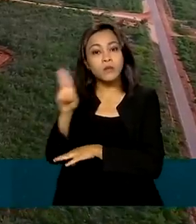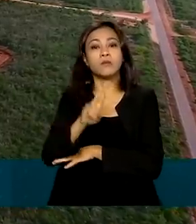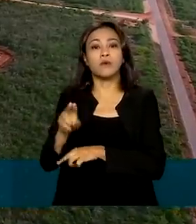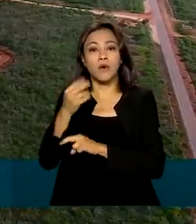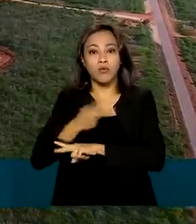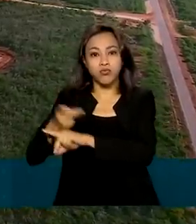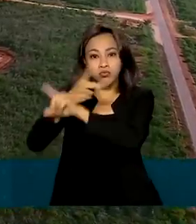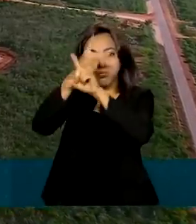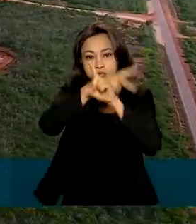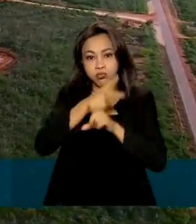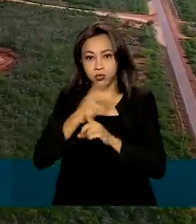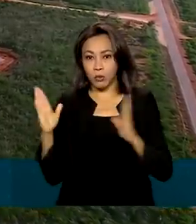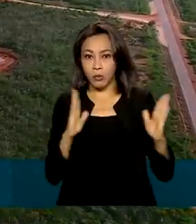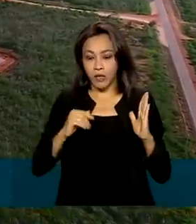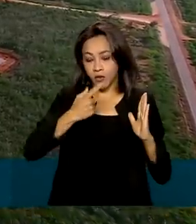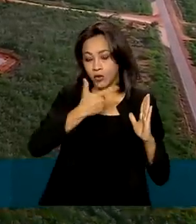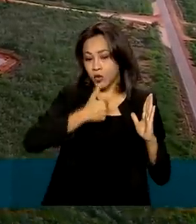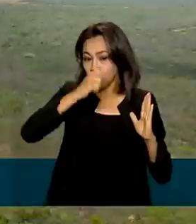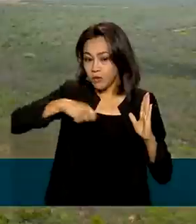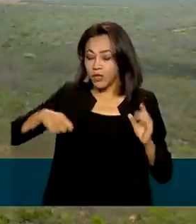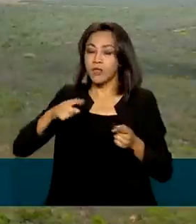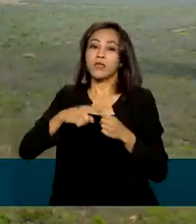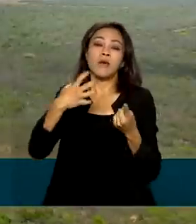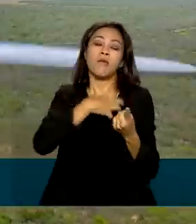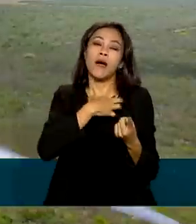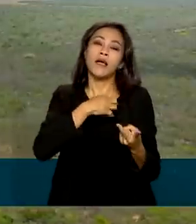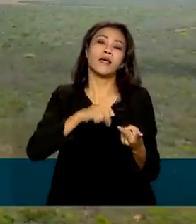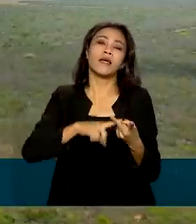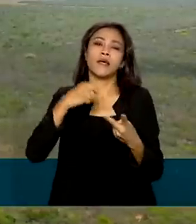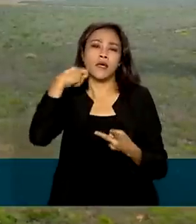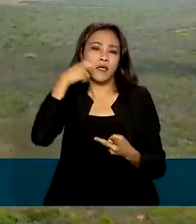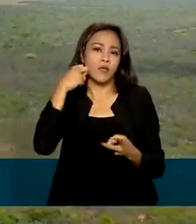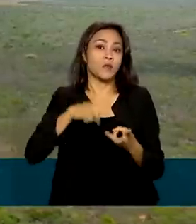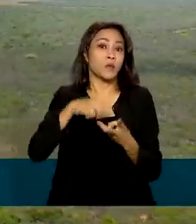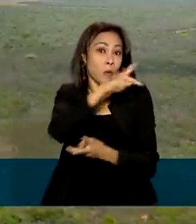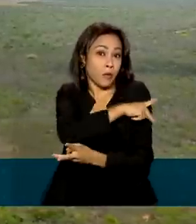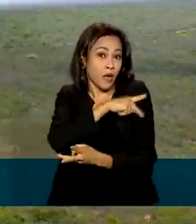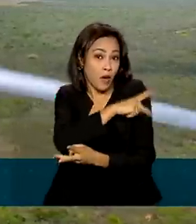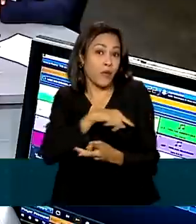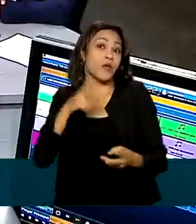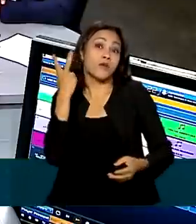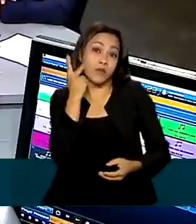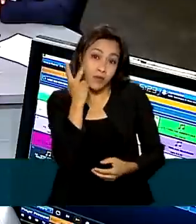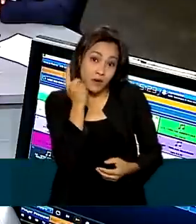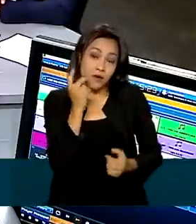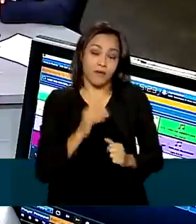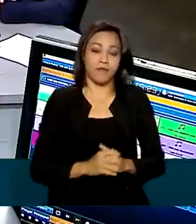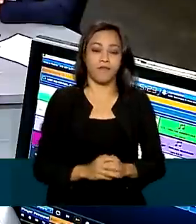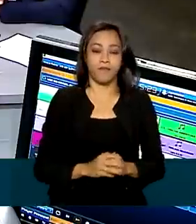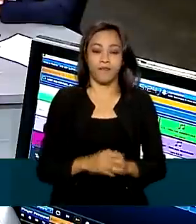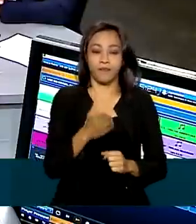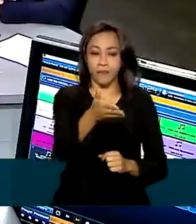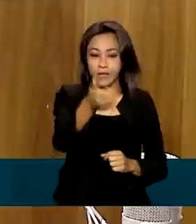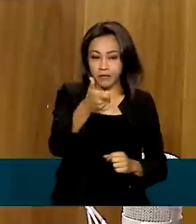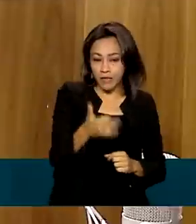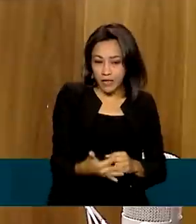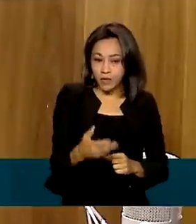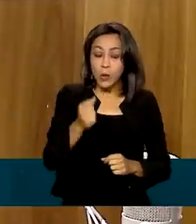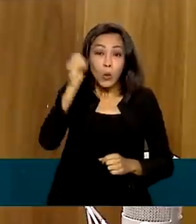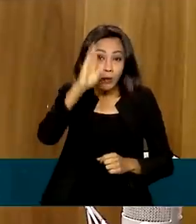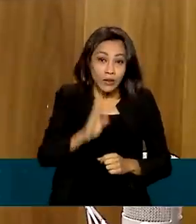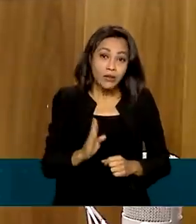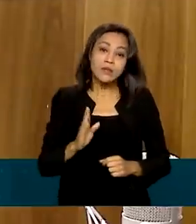últimos 12 meses foram a Bahia, o Rio Grande do Norte, o Piauí e o Ceará. O Brasil adotou marcos